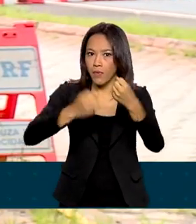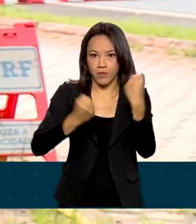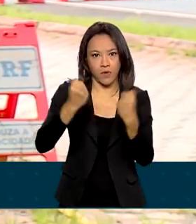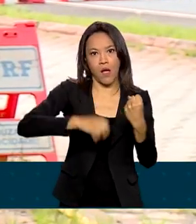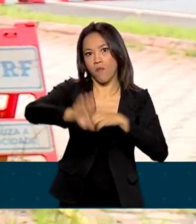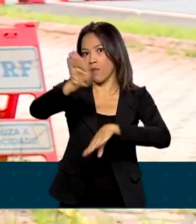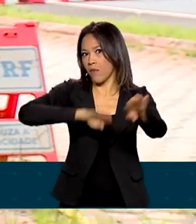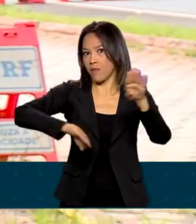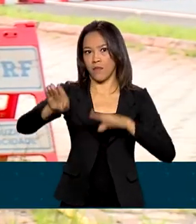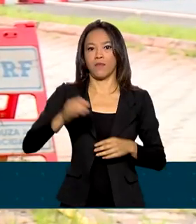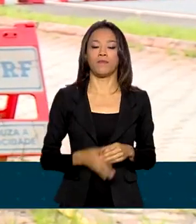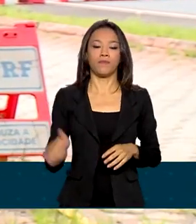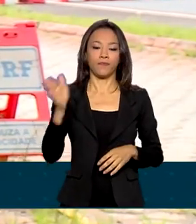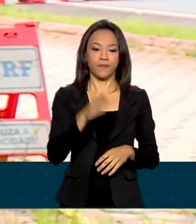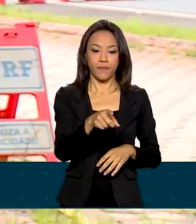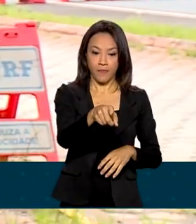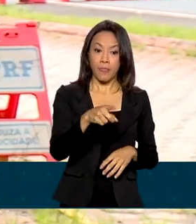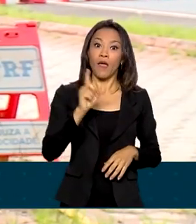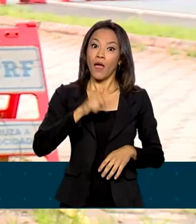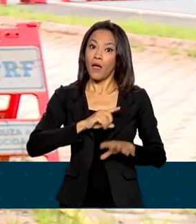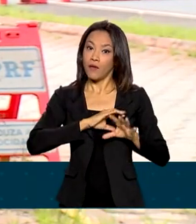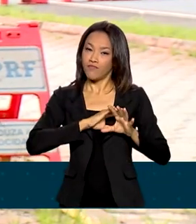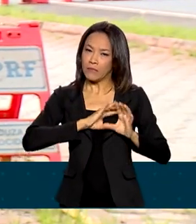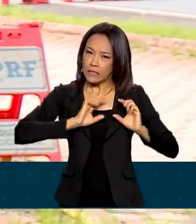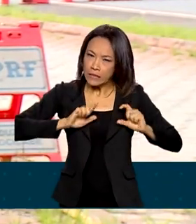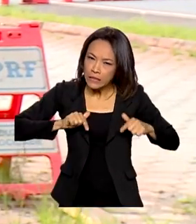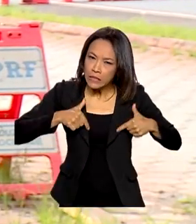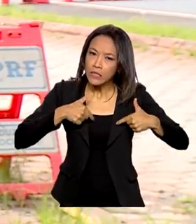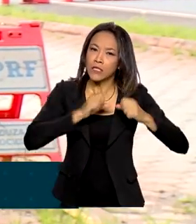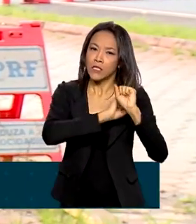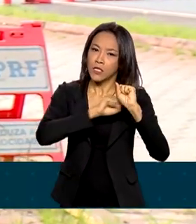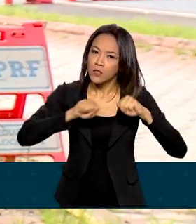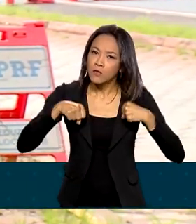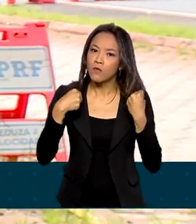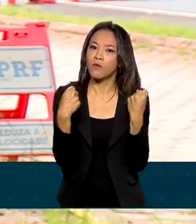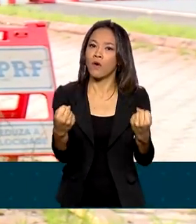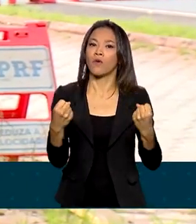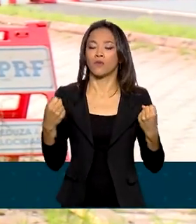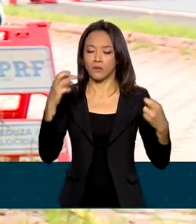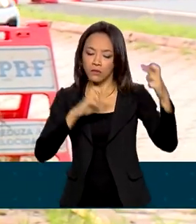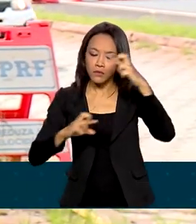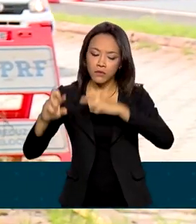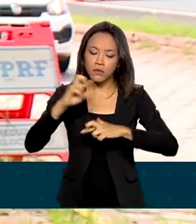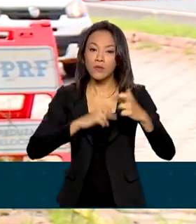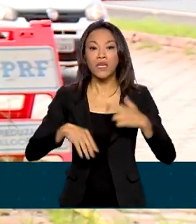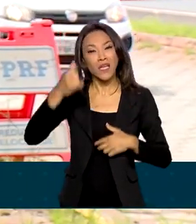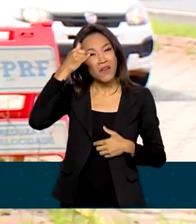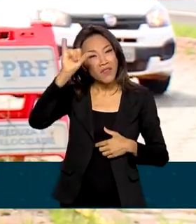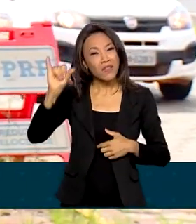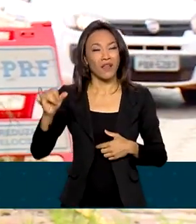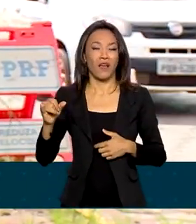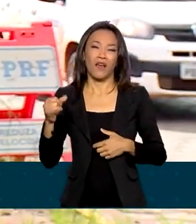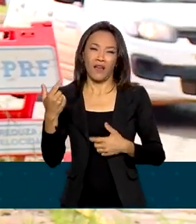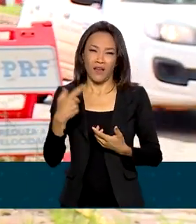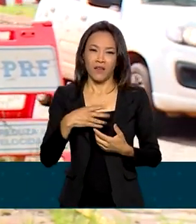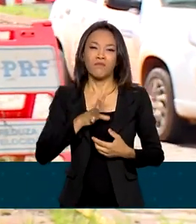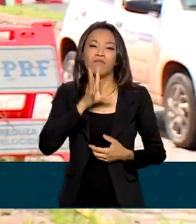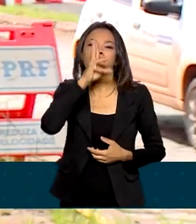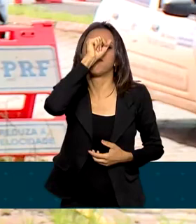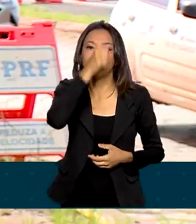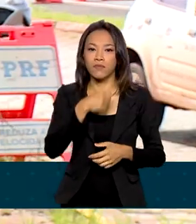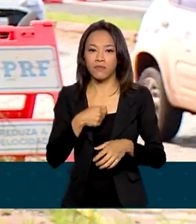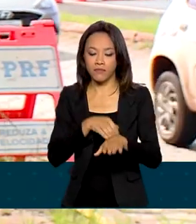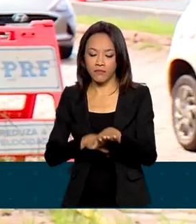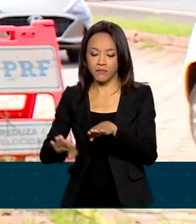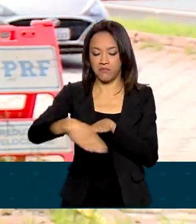É uma reunião de esforços, de aumentar a fiscalização e combater as infrações mais letais, né? São as ultrapassagens